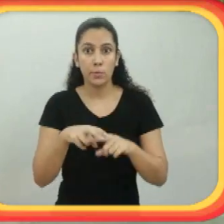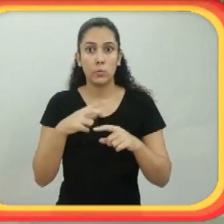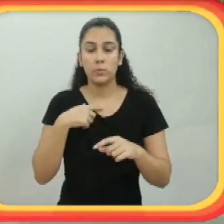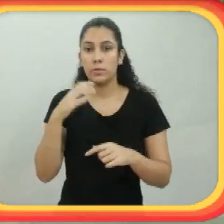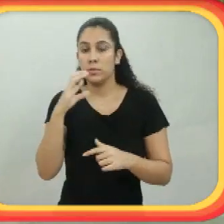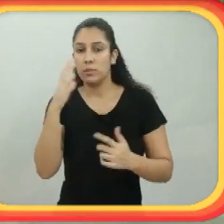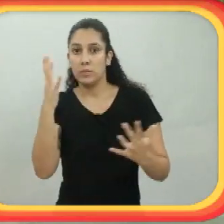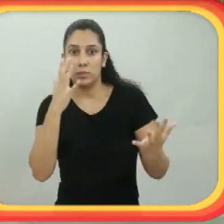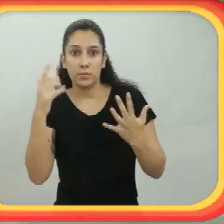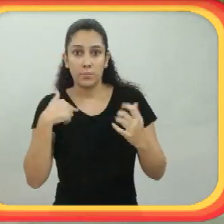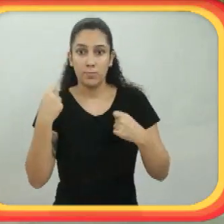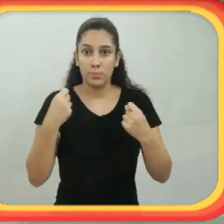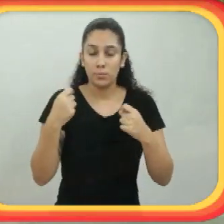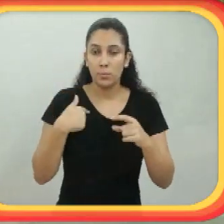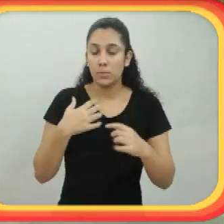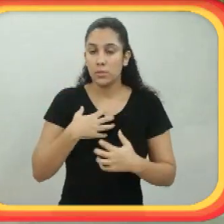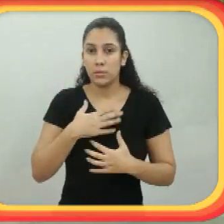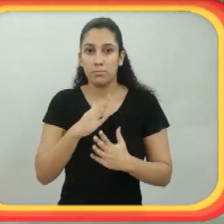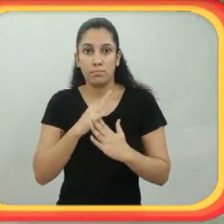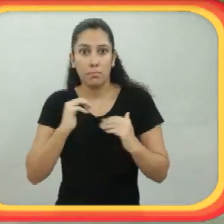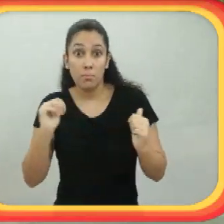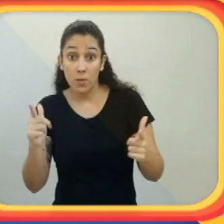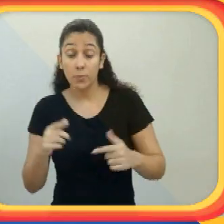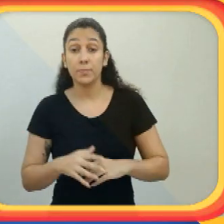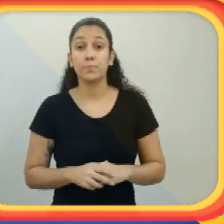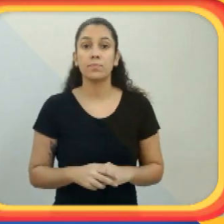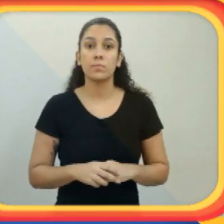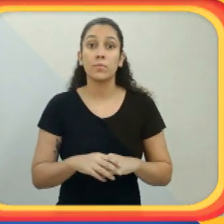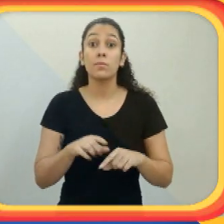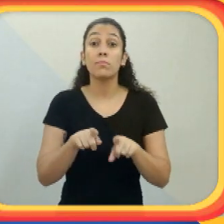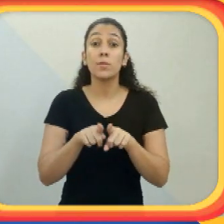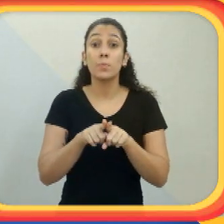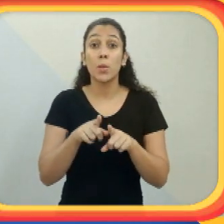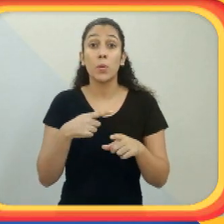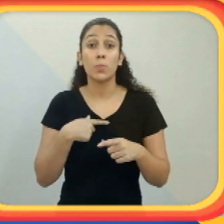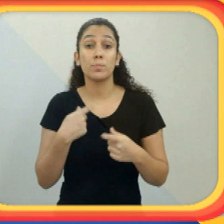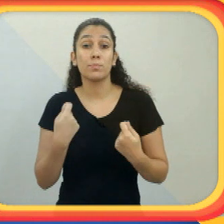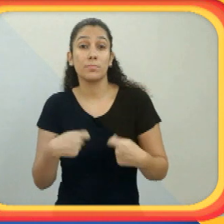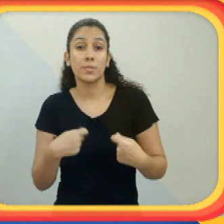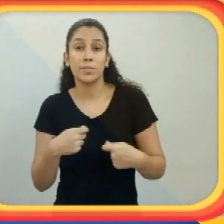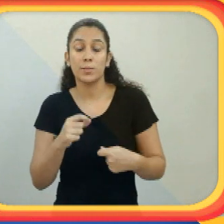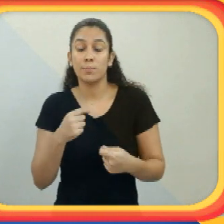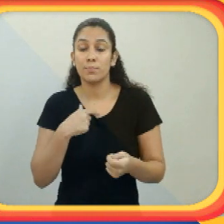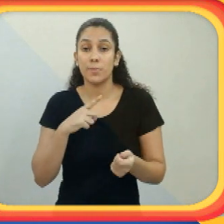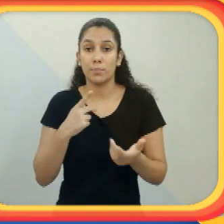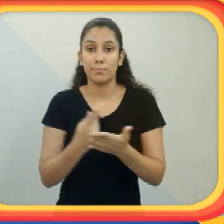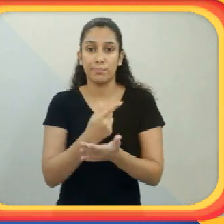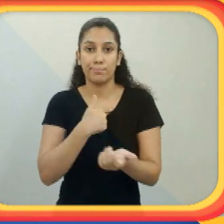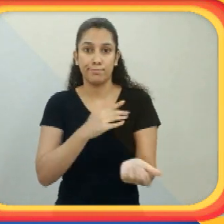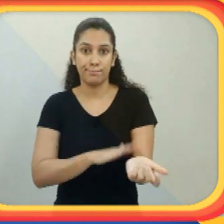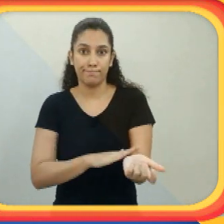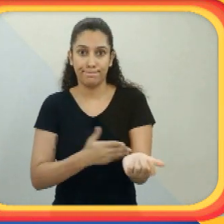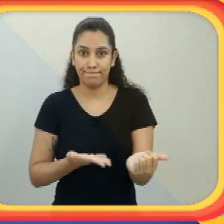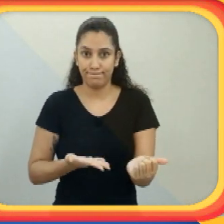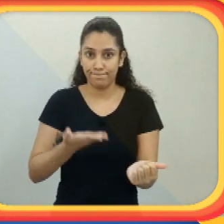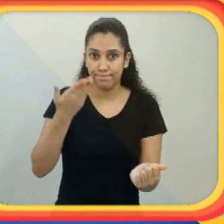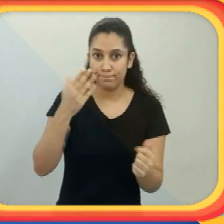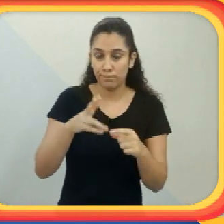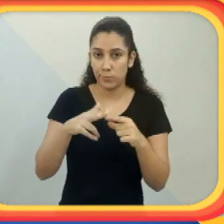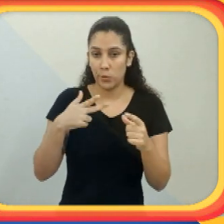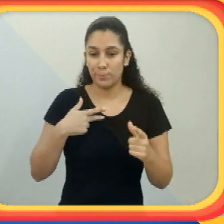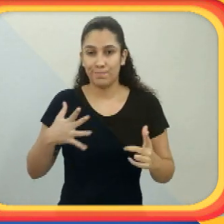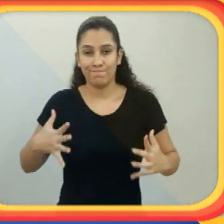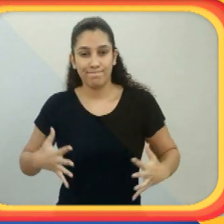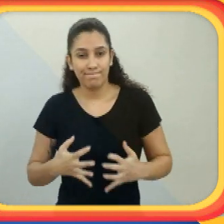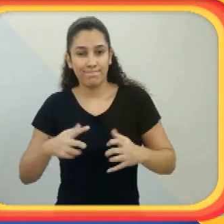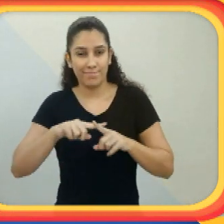que a Isa foi um pouco apressada, né? Ela nasceu prematura de 35 semanas. Então, foi aquele corre-corre. Eu me